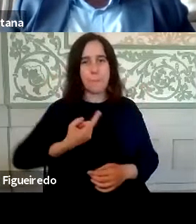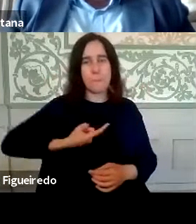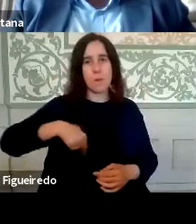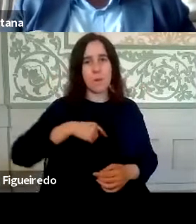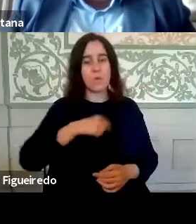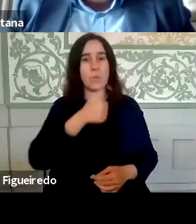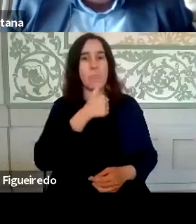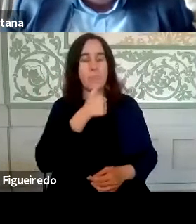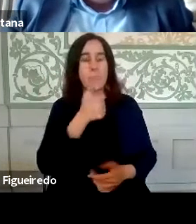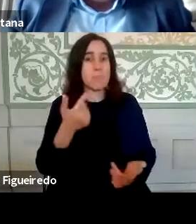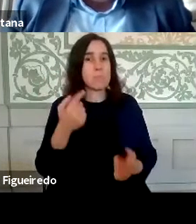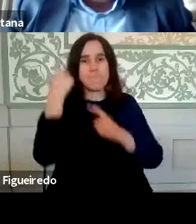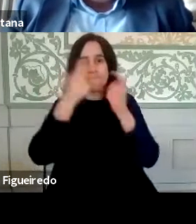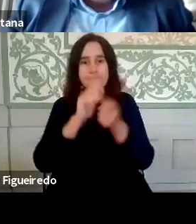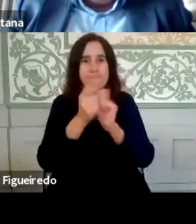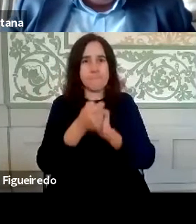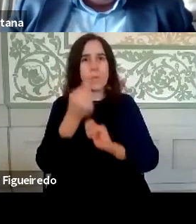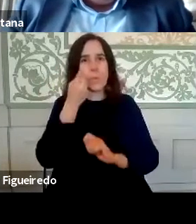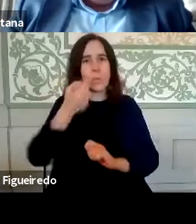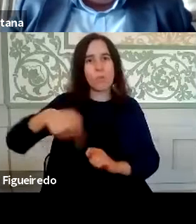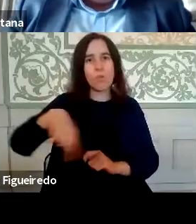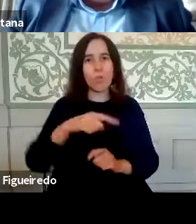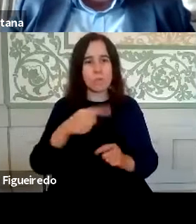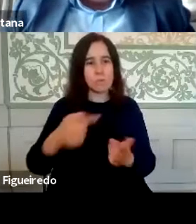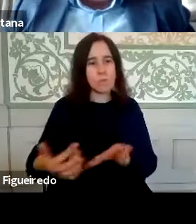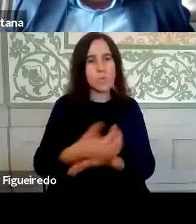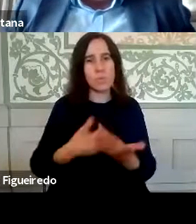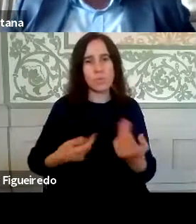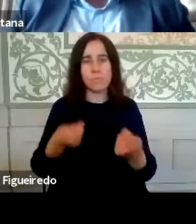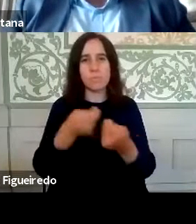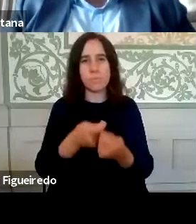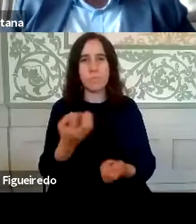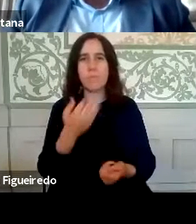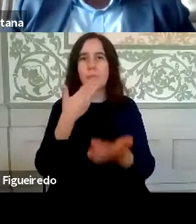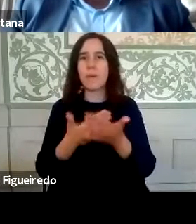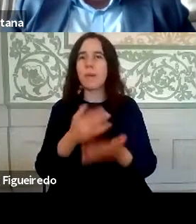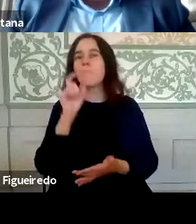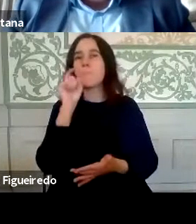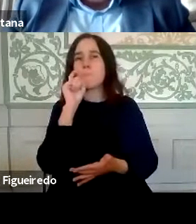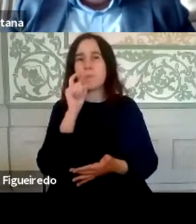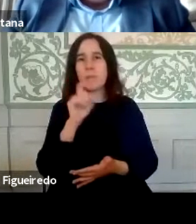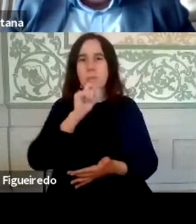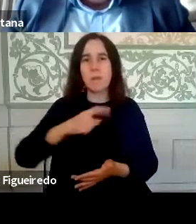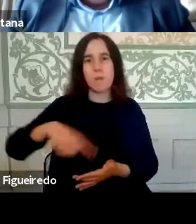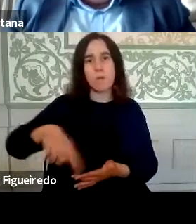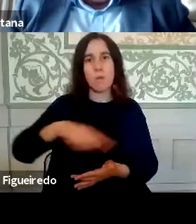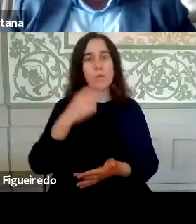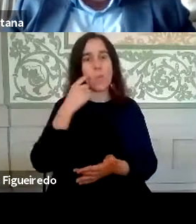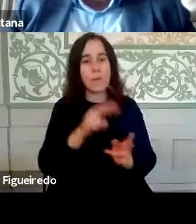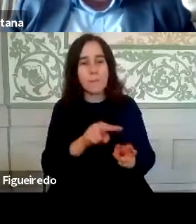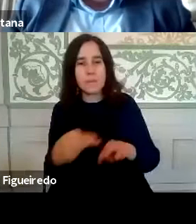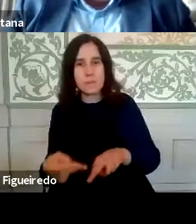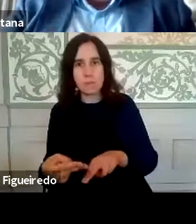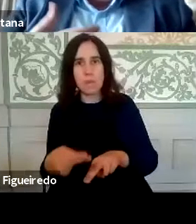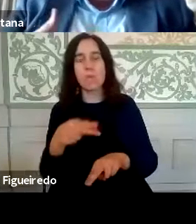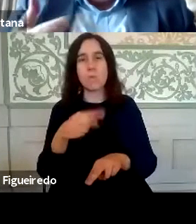repensar a forma como tínhamos os aplicados para poder garantir. Conseguíamos fazer essa migração, eu acho que